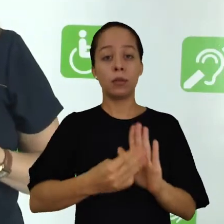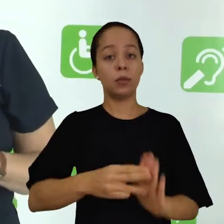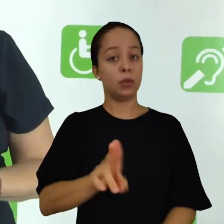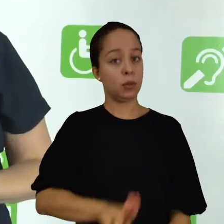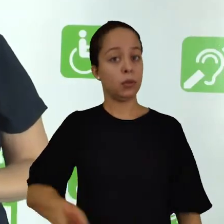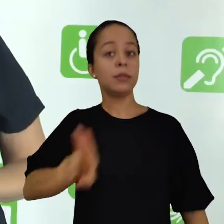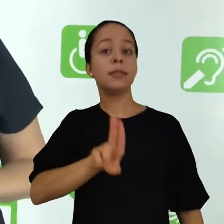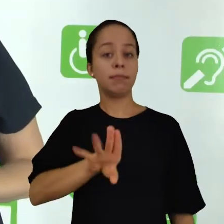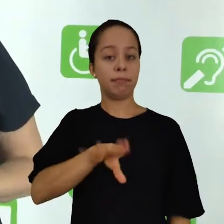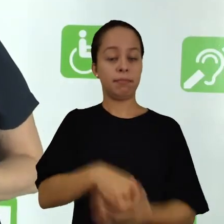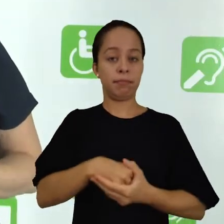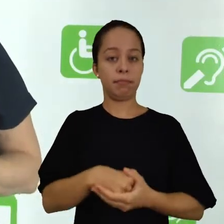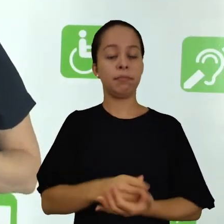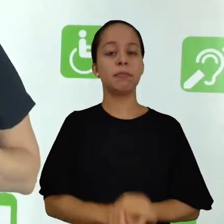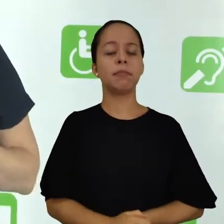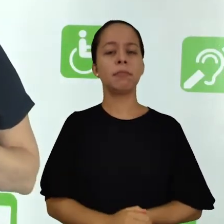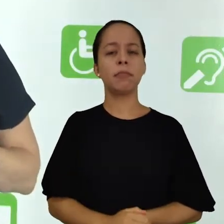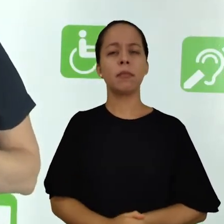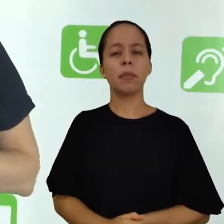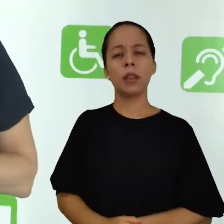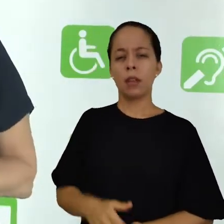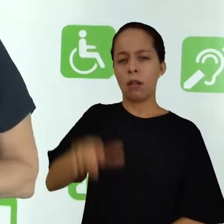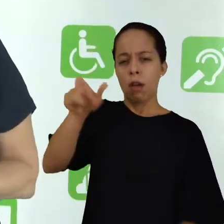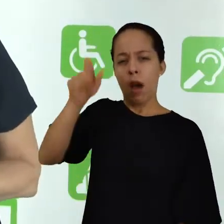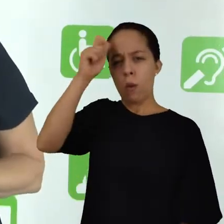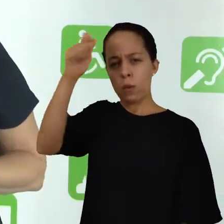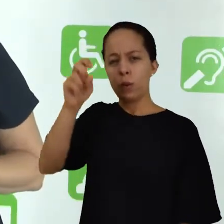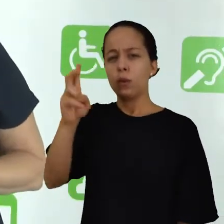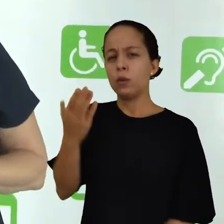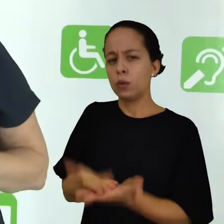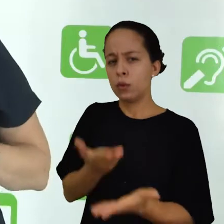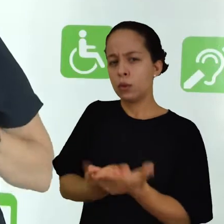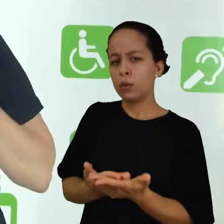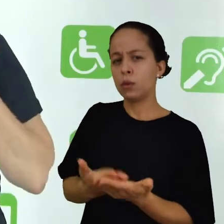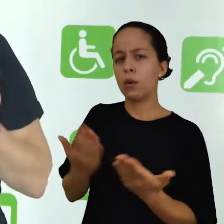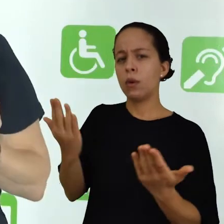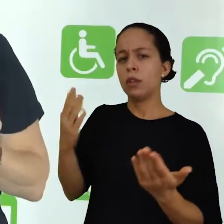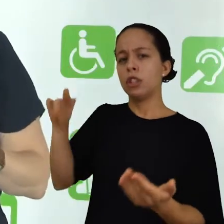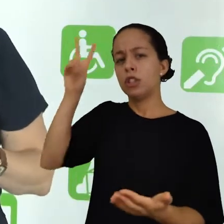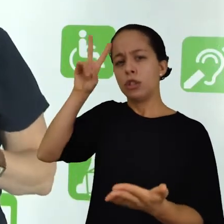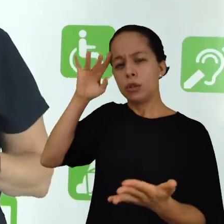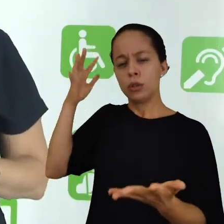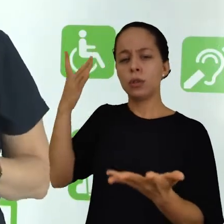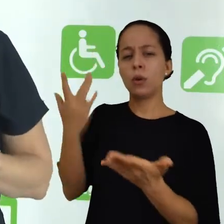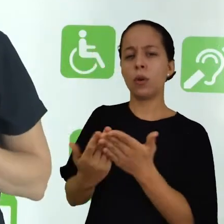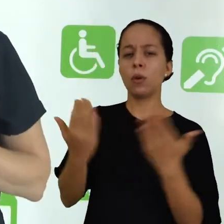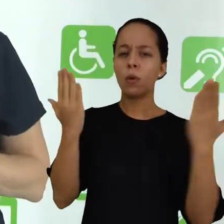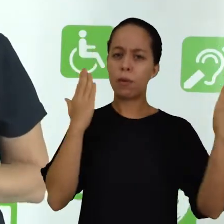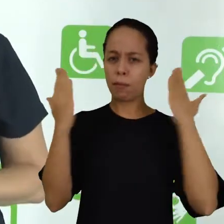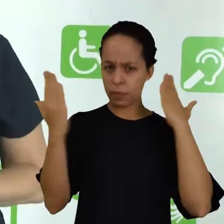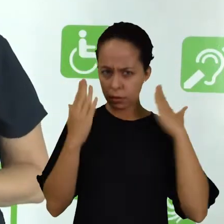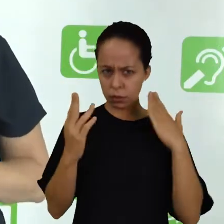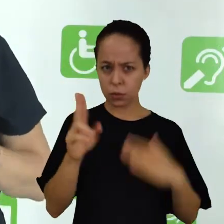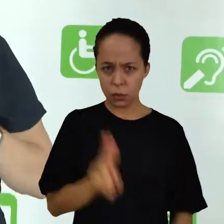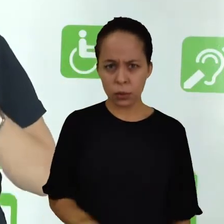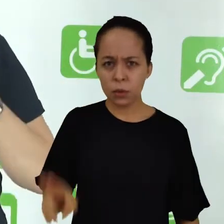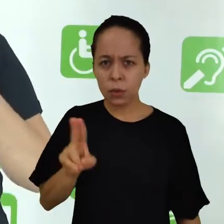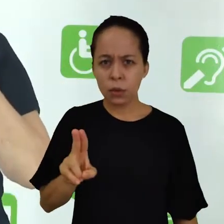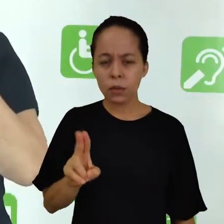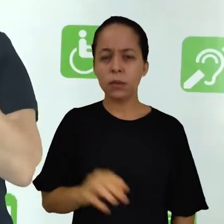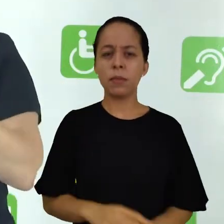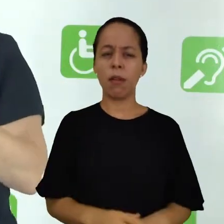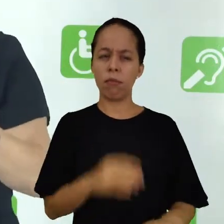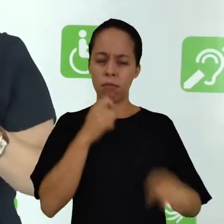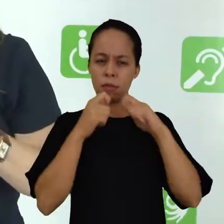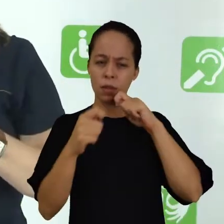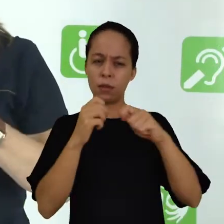utilizada pelo autor. Ele fez um estudo histórico, estatístico, comparativo, que técnica ele utilizou? Ele utilizou